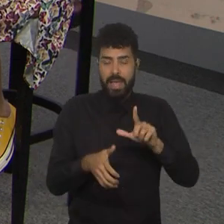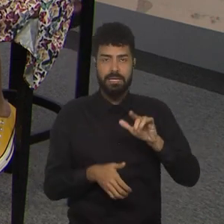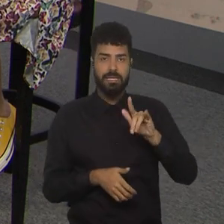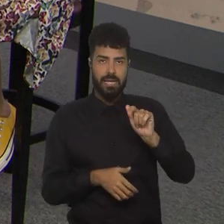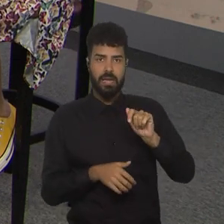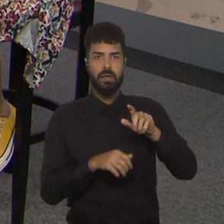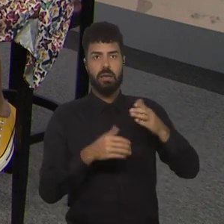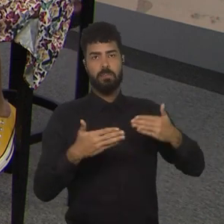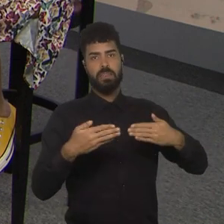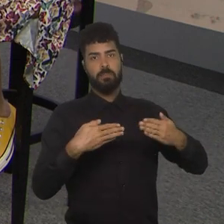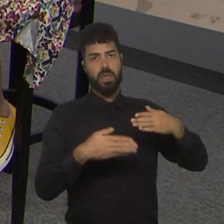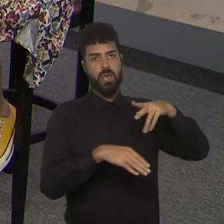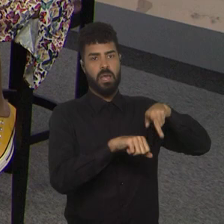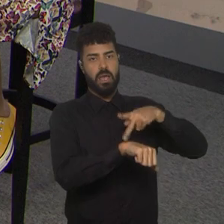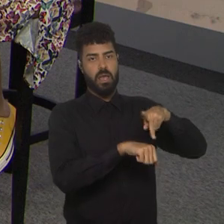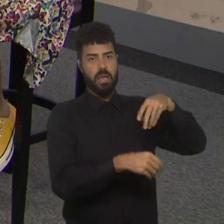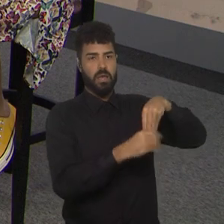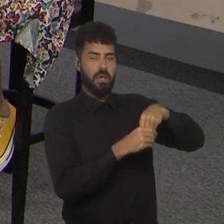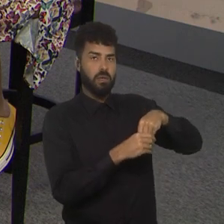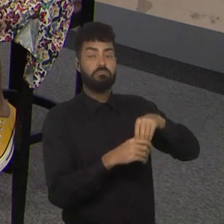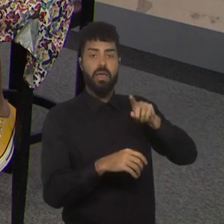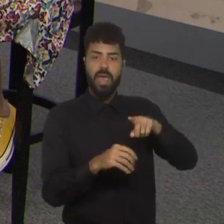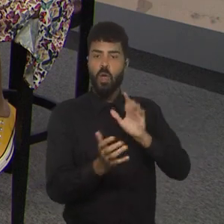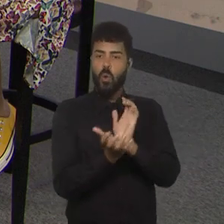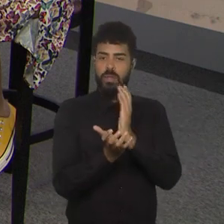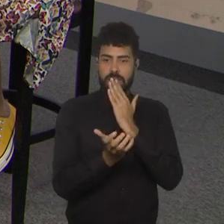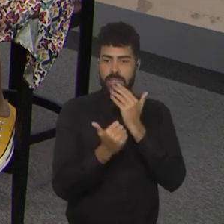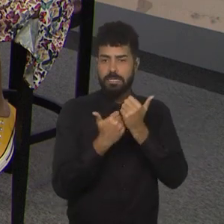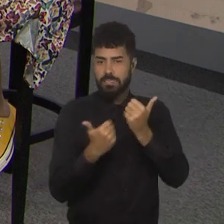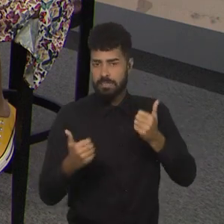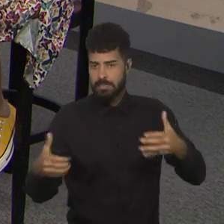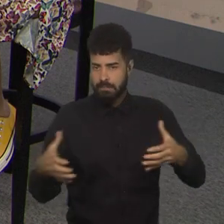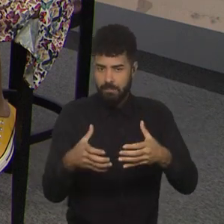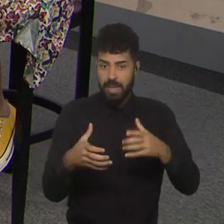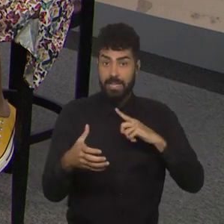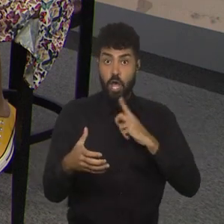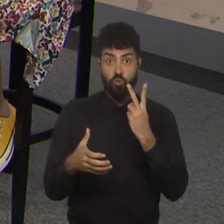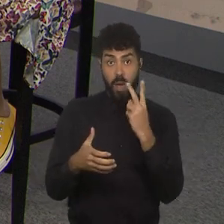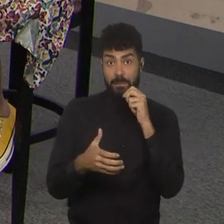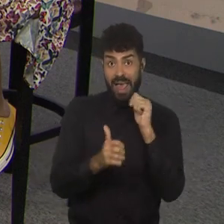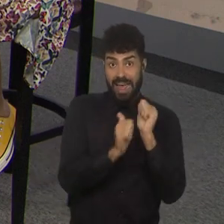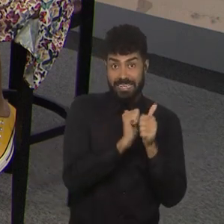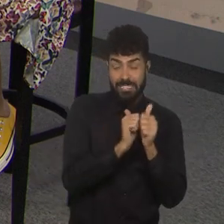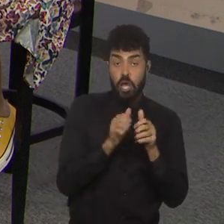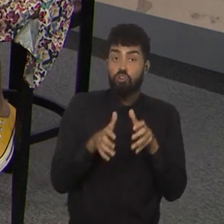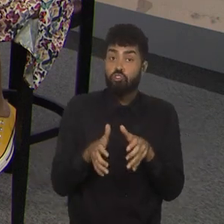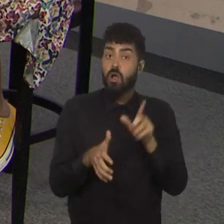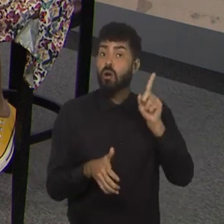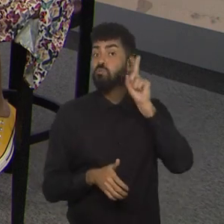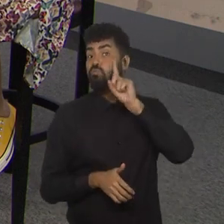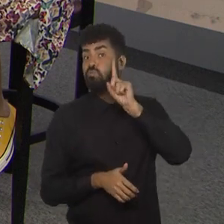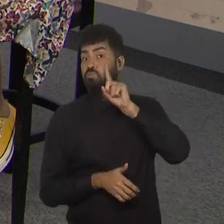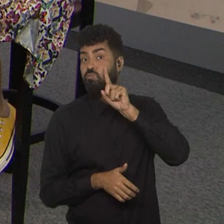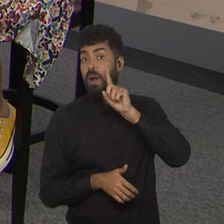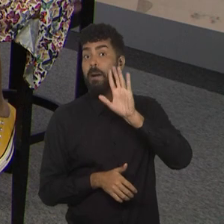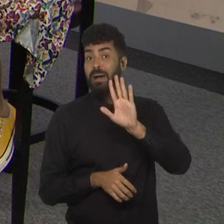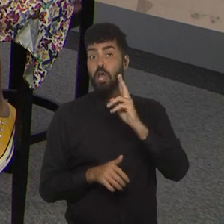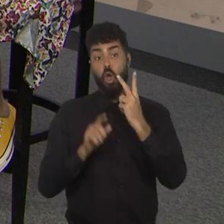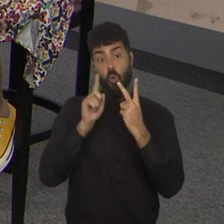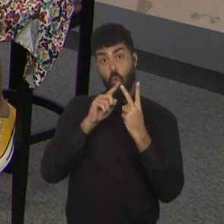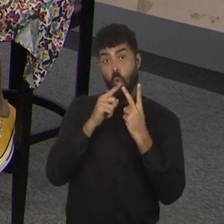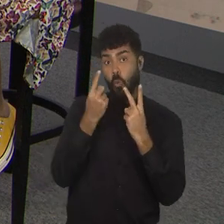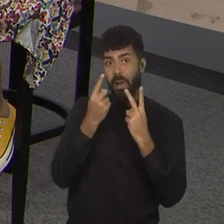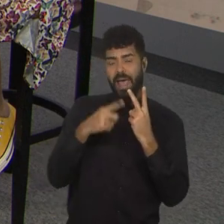Panamén, é uma equipe, que tem, por exemplo, tem duas atletas que jogam nos Estados Unidos, só que só uma joga